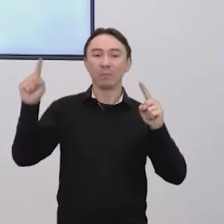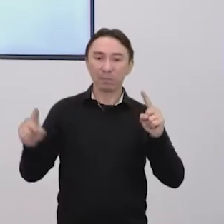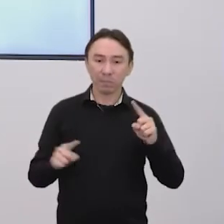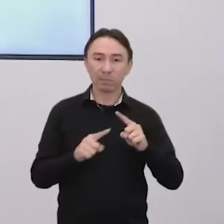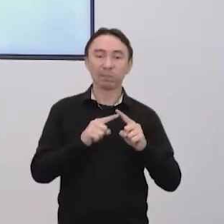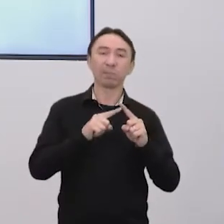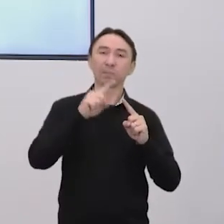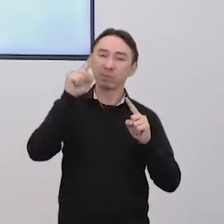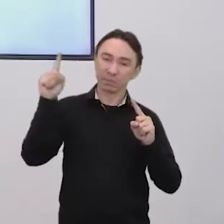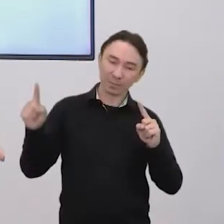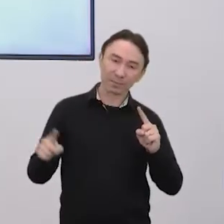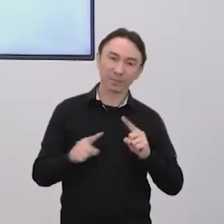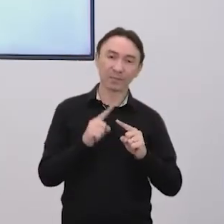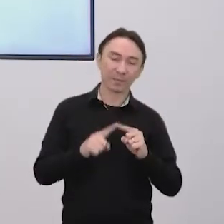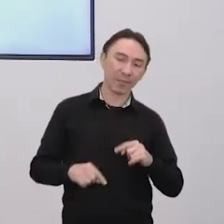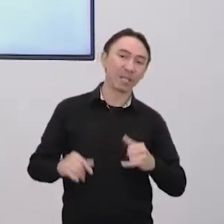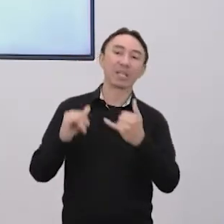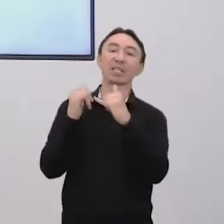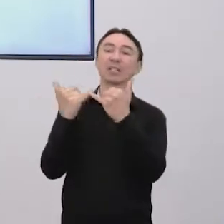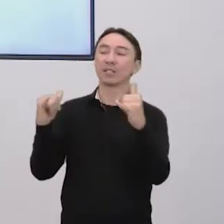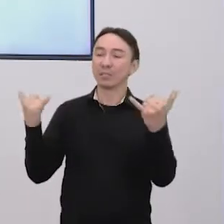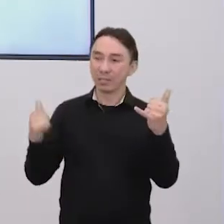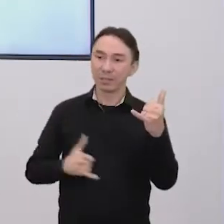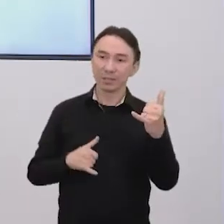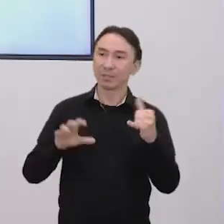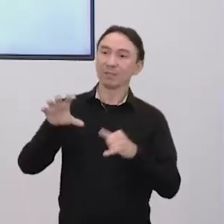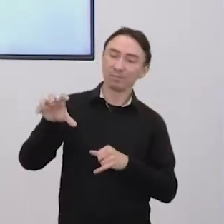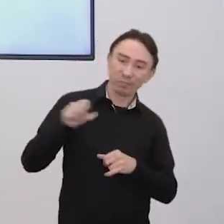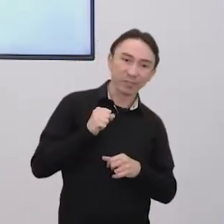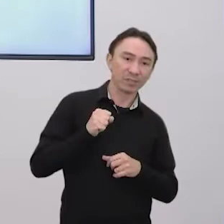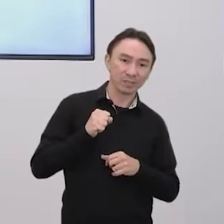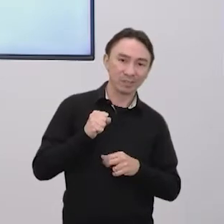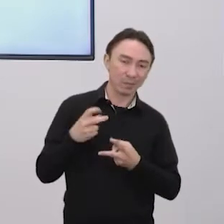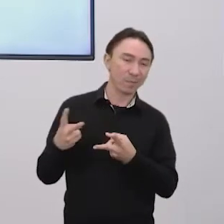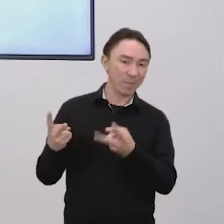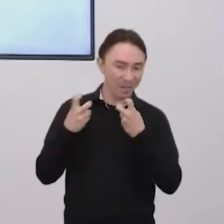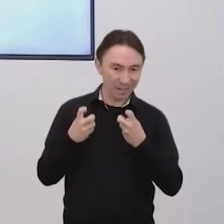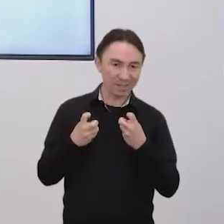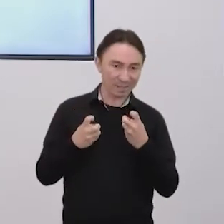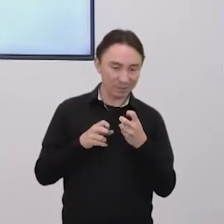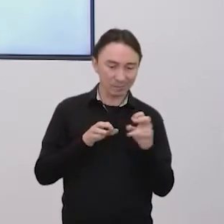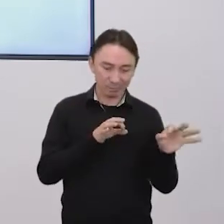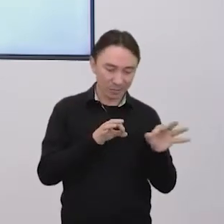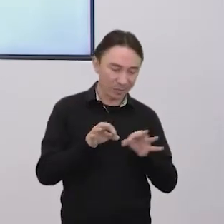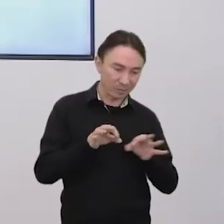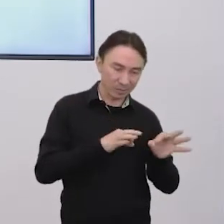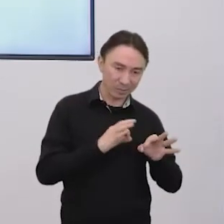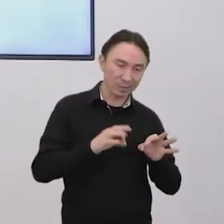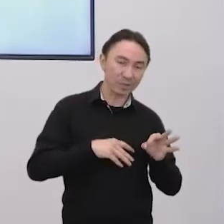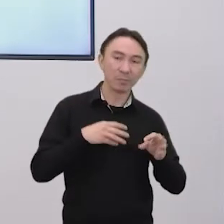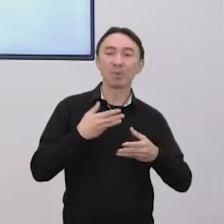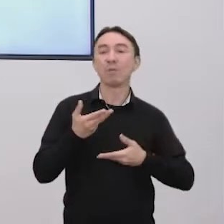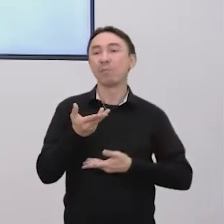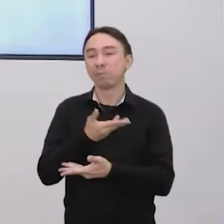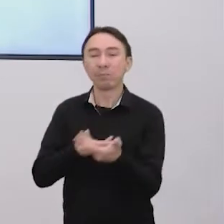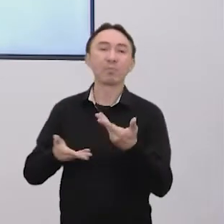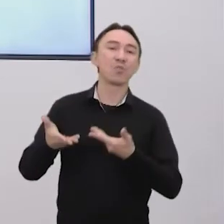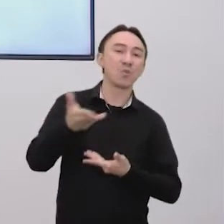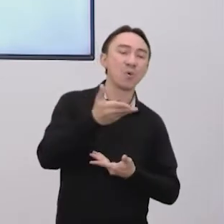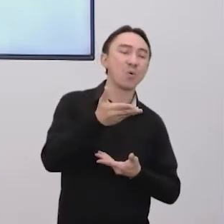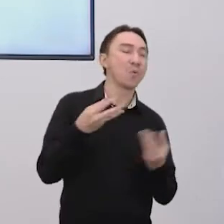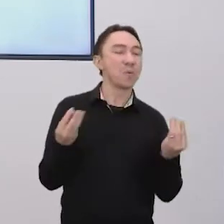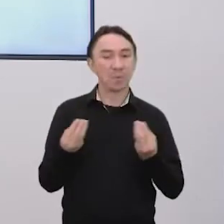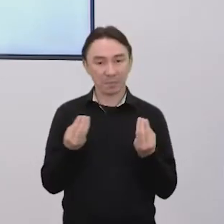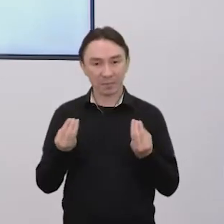retiro de uma fonte, transforme como ela devolve. E a gente vai falar especificamente aí para alguns elementos que